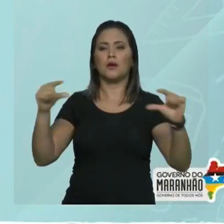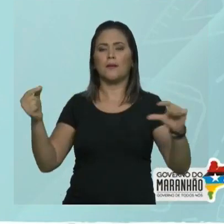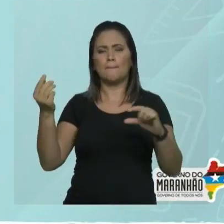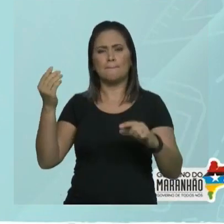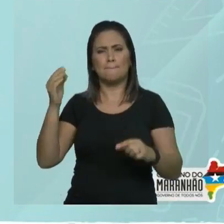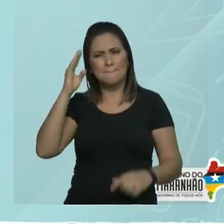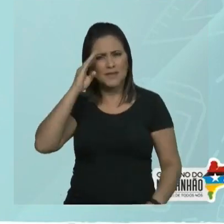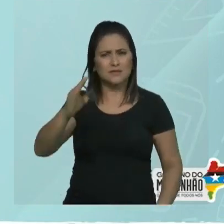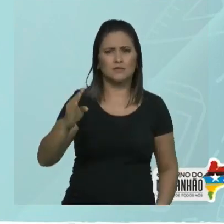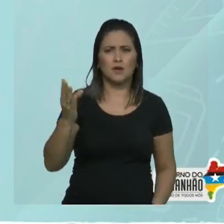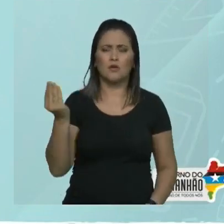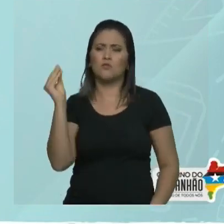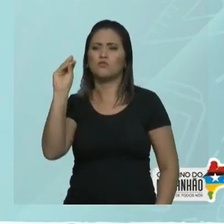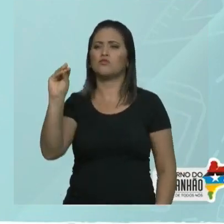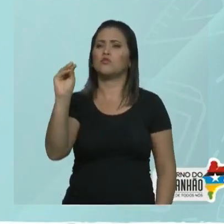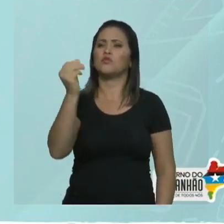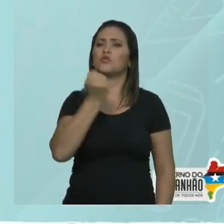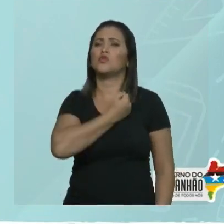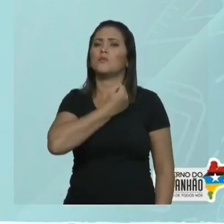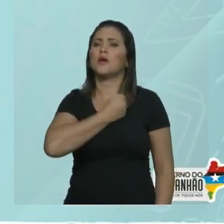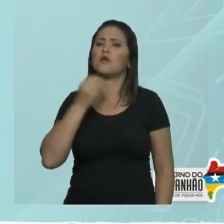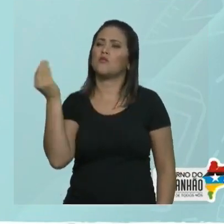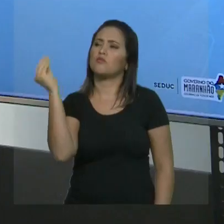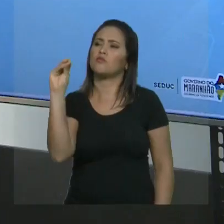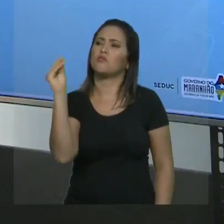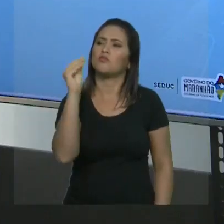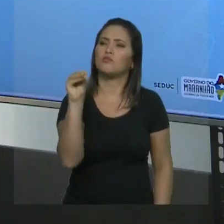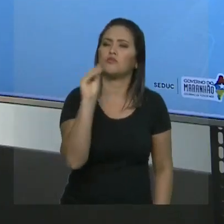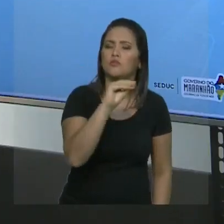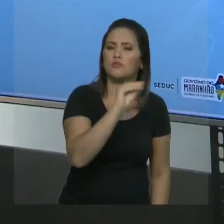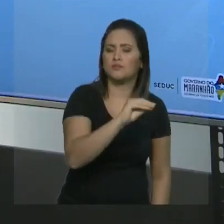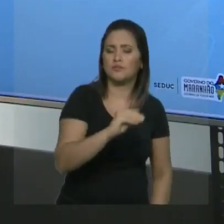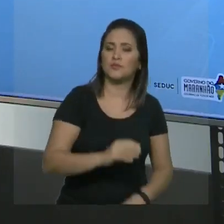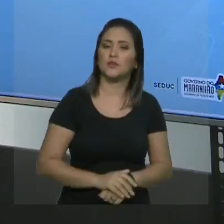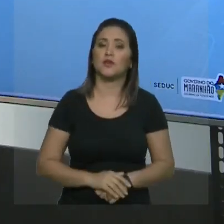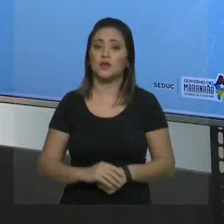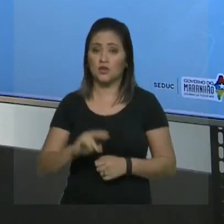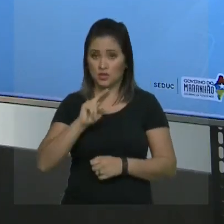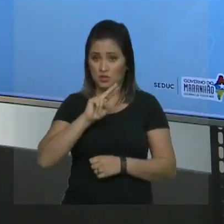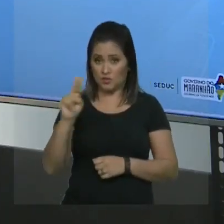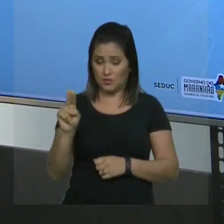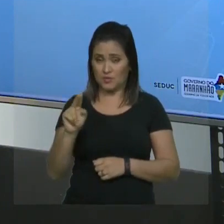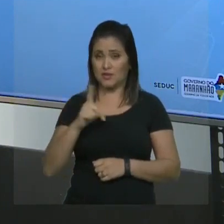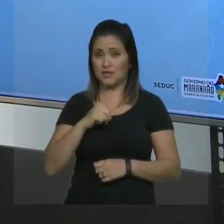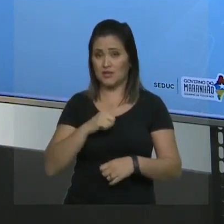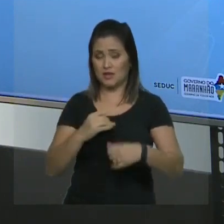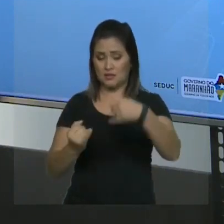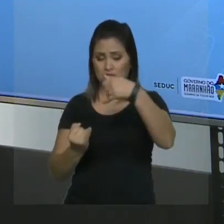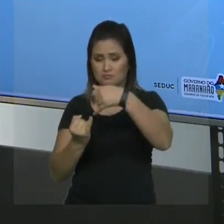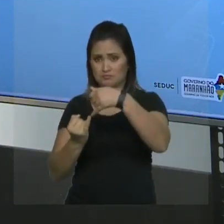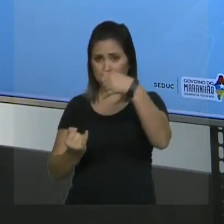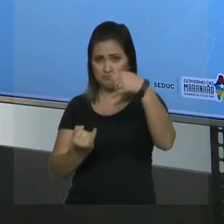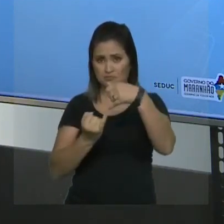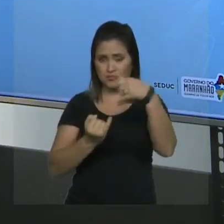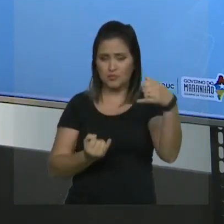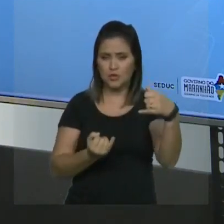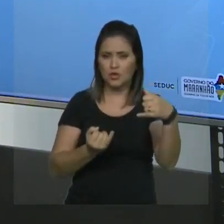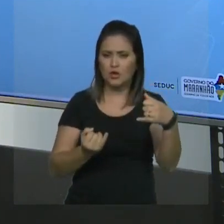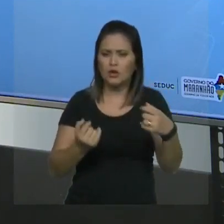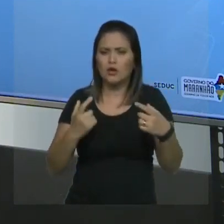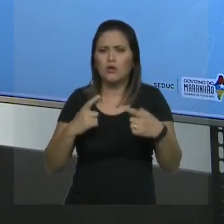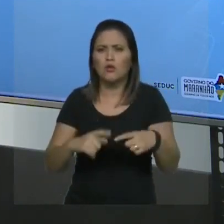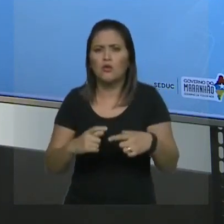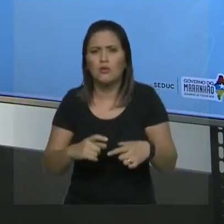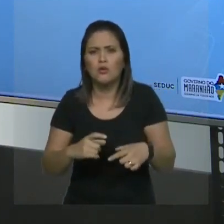nome, você vai seguir a seguinte sequência, indicar a posição e o radical ligados à cadeia principal. Como assim, professor?